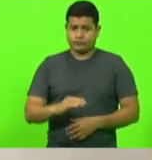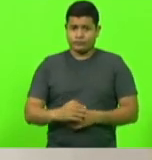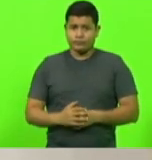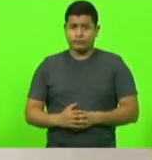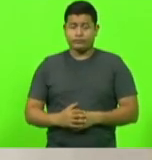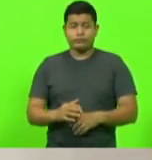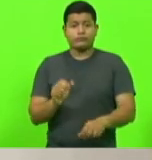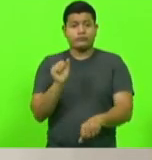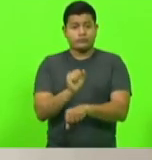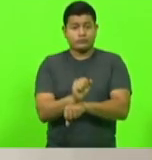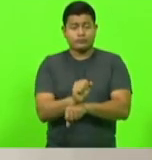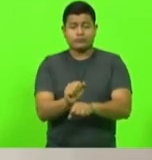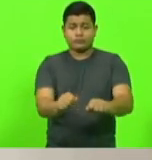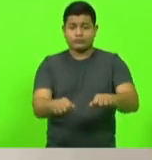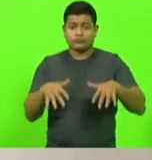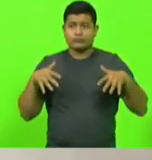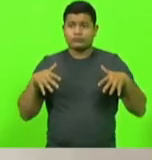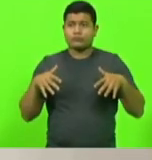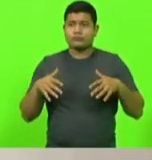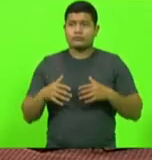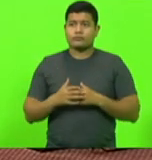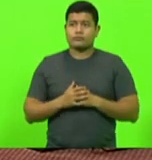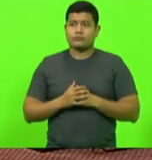suspensa a sessão.